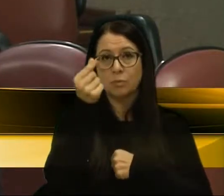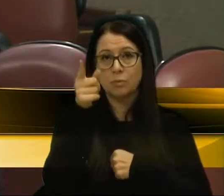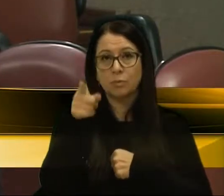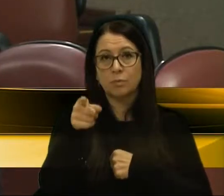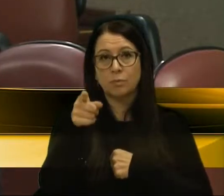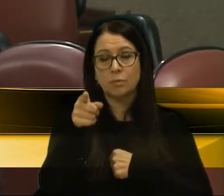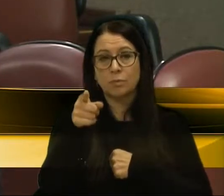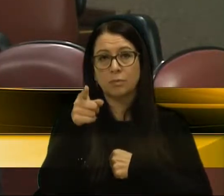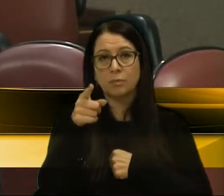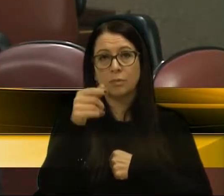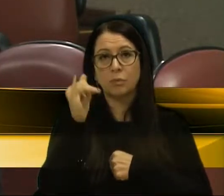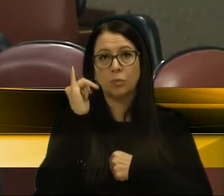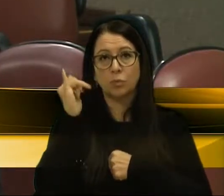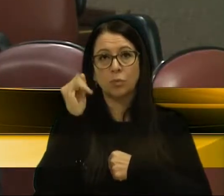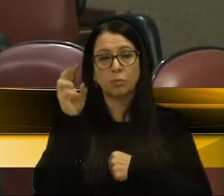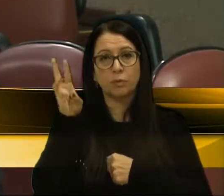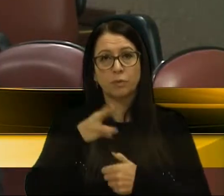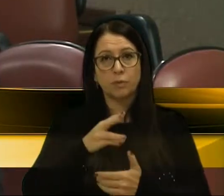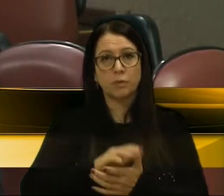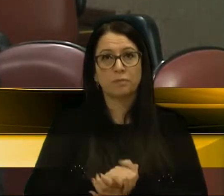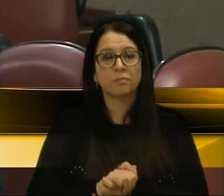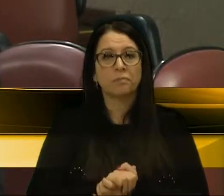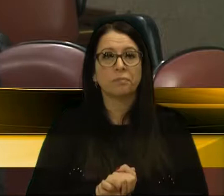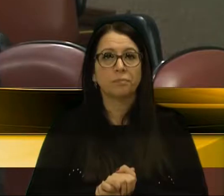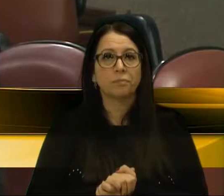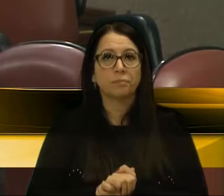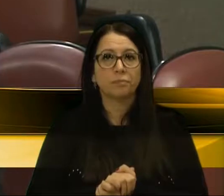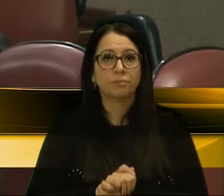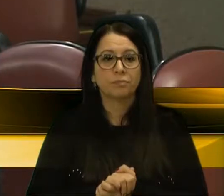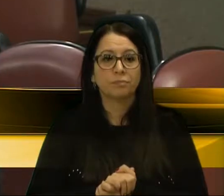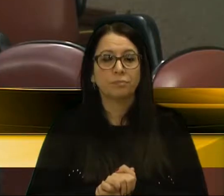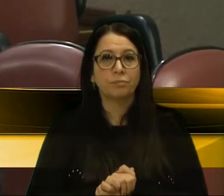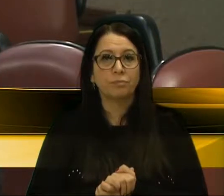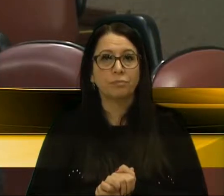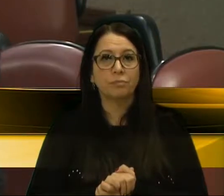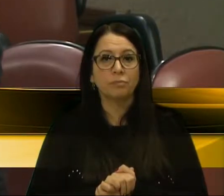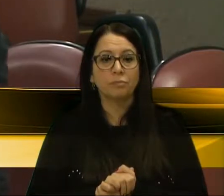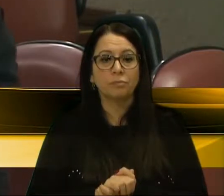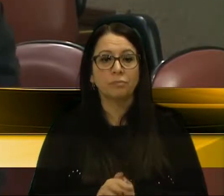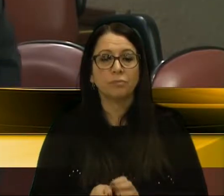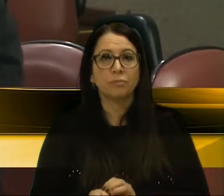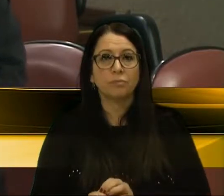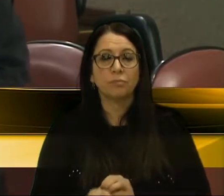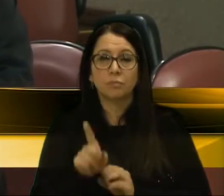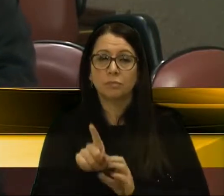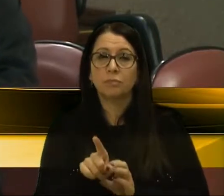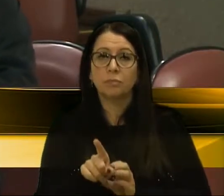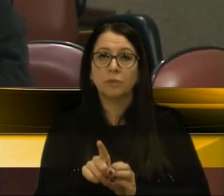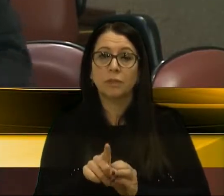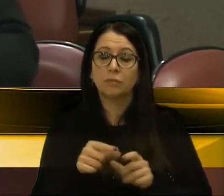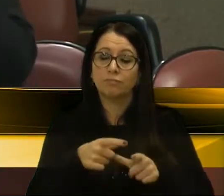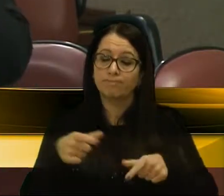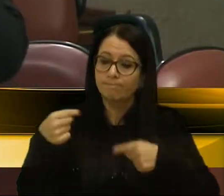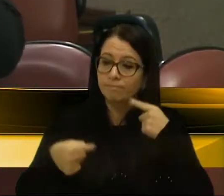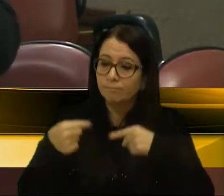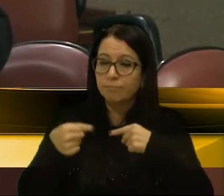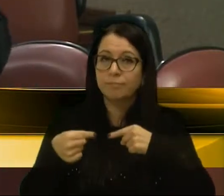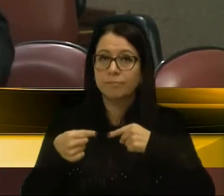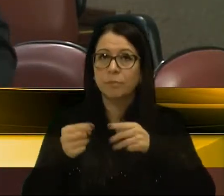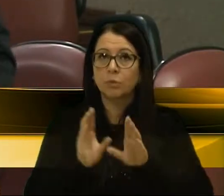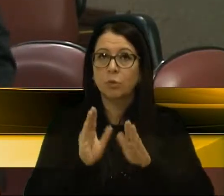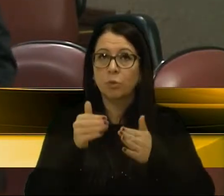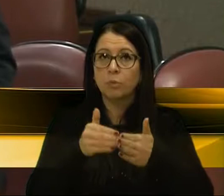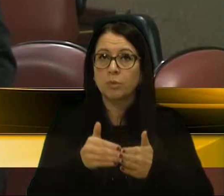tarifa praticada no Serviço de Transporte Coletivo Público Urbano Municipal. Essa foi uma ampla discussão feita na